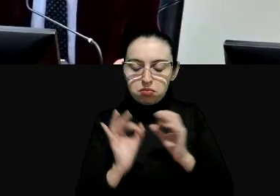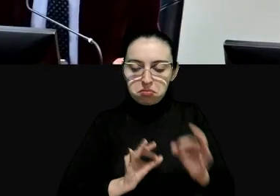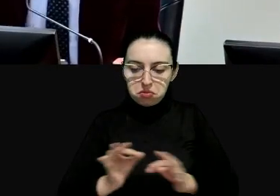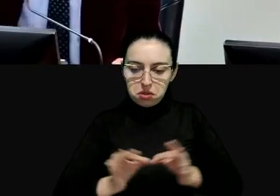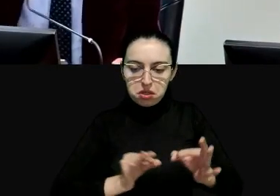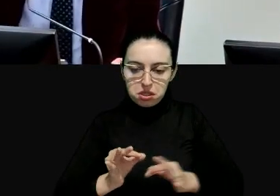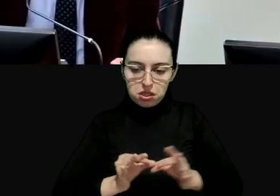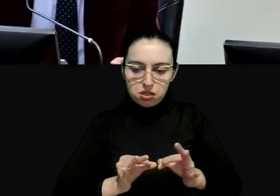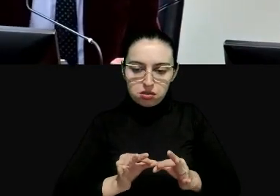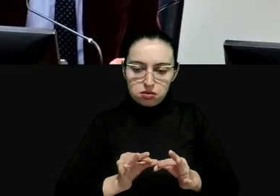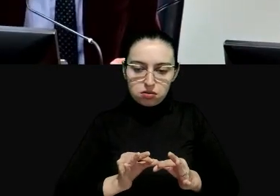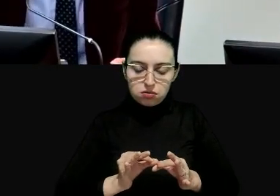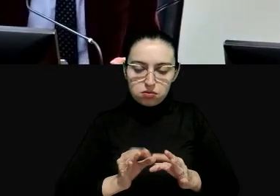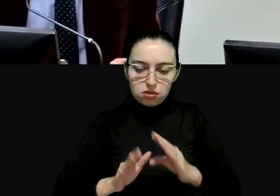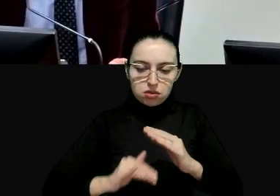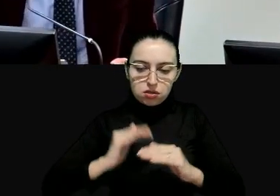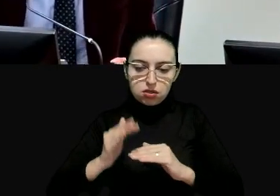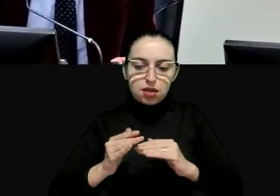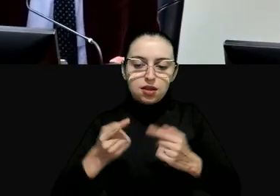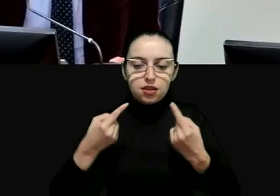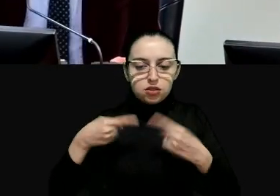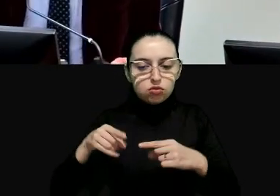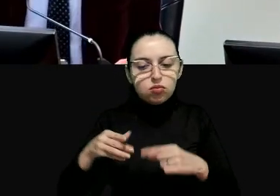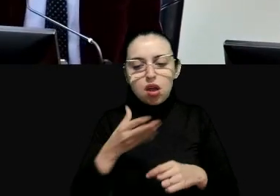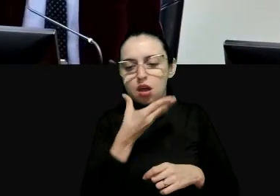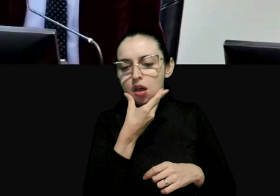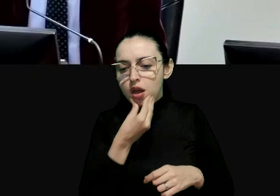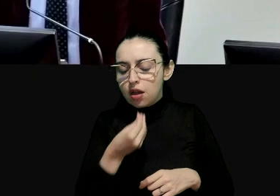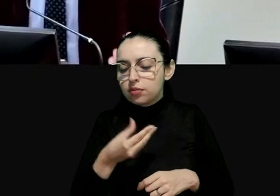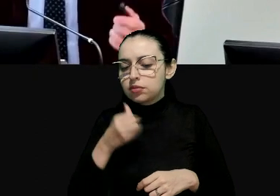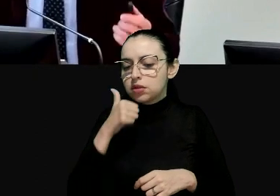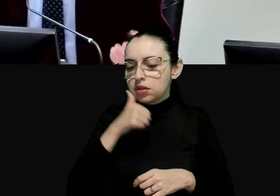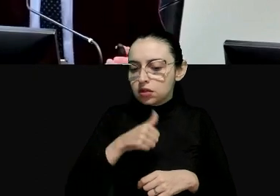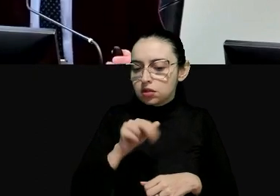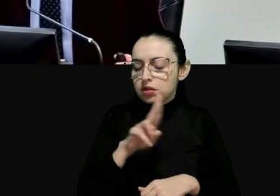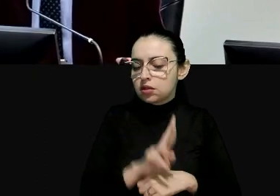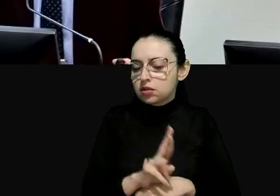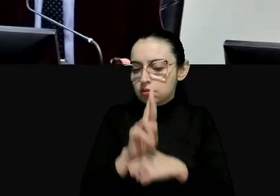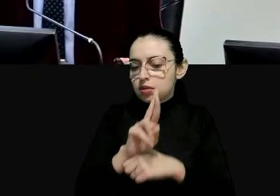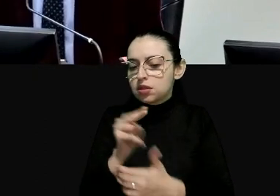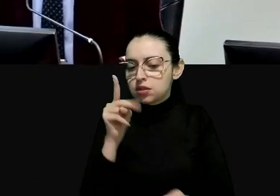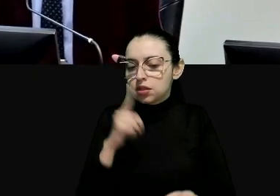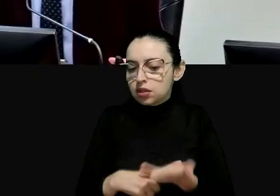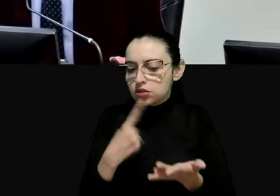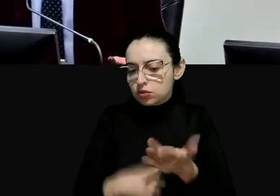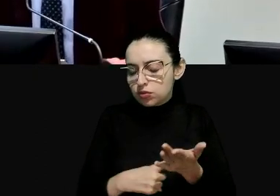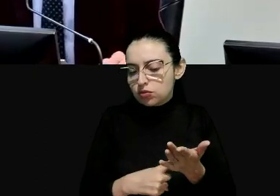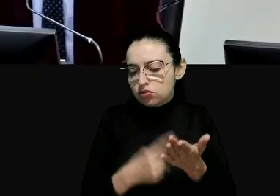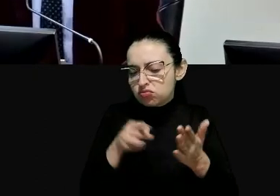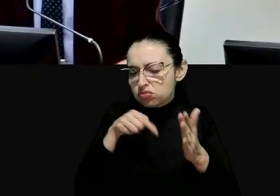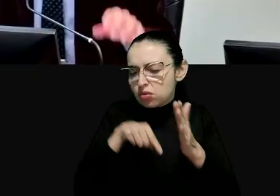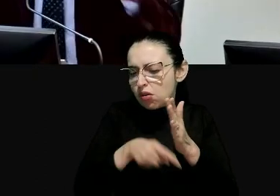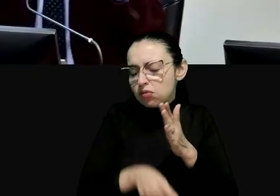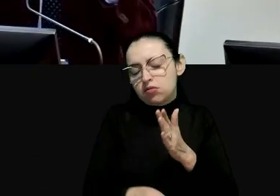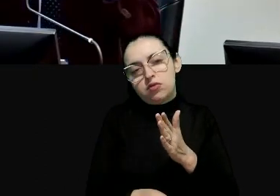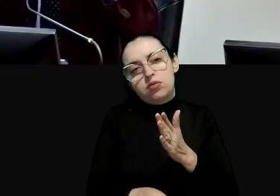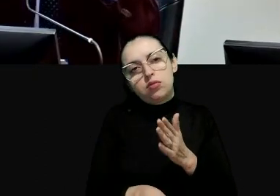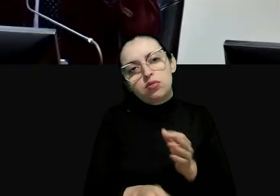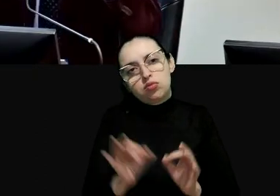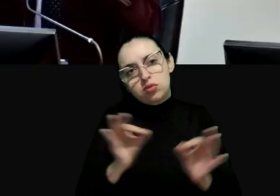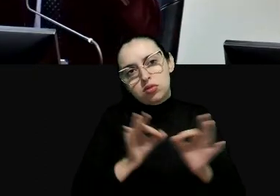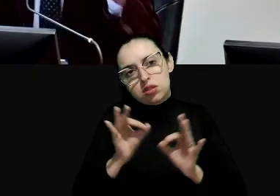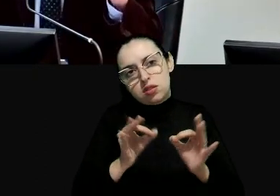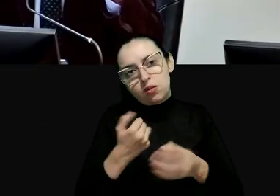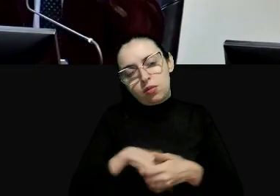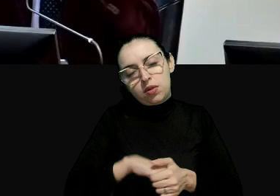político porque continuam a mandar senhoras e senhores que têm um compromisso profundo com o sistema porque ven que